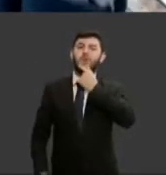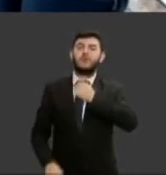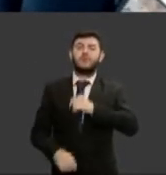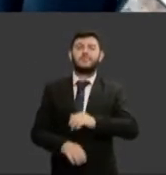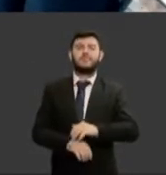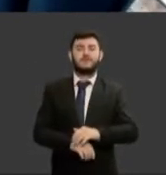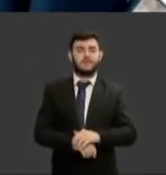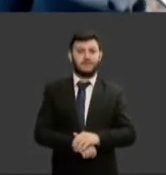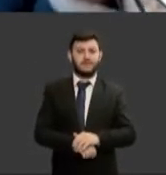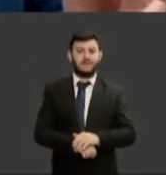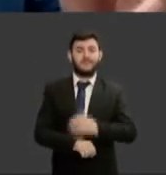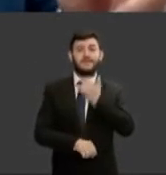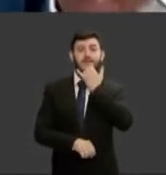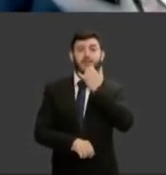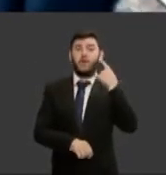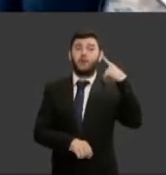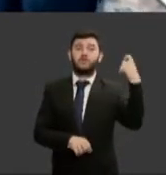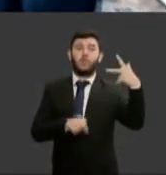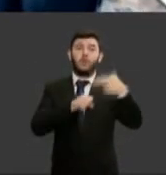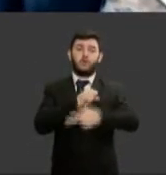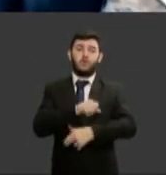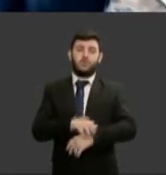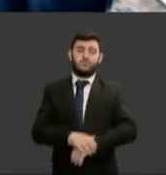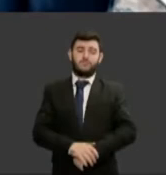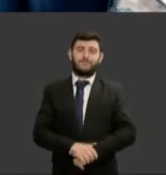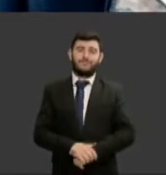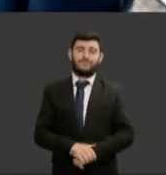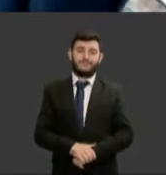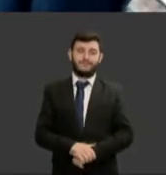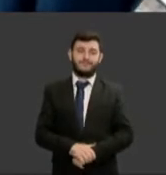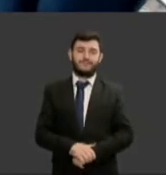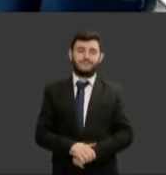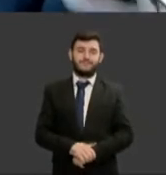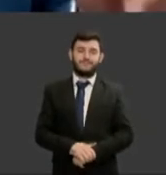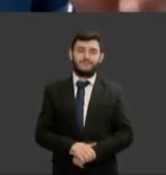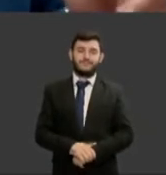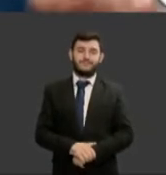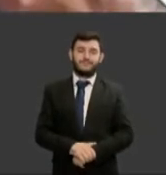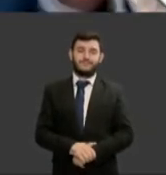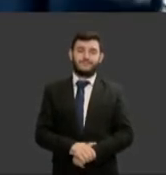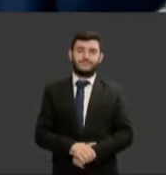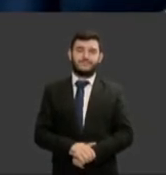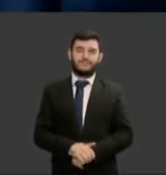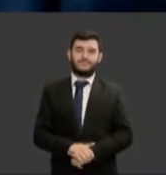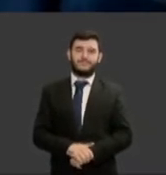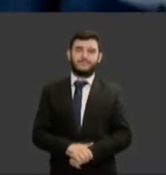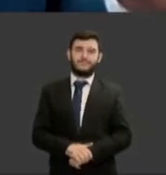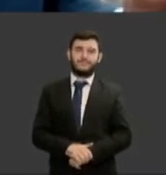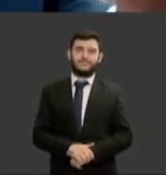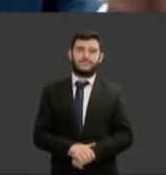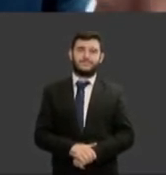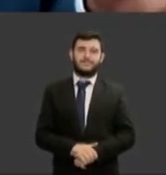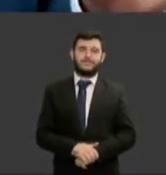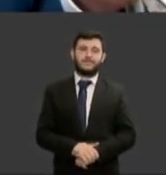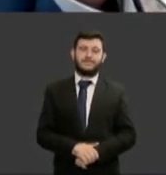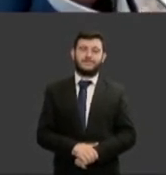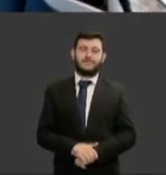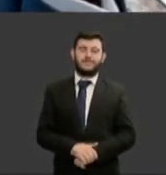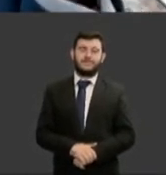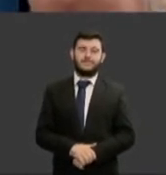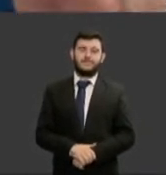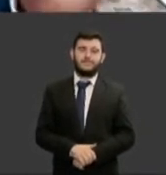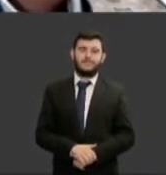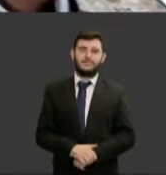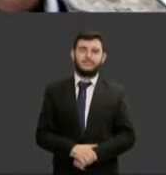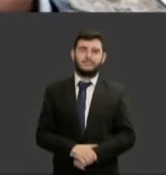de solidariedade para promover o direito das mulheres, tanto como defensores, quanto